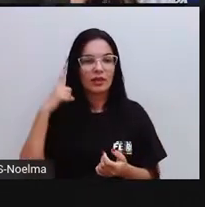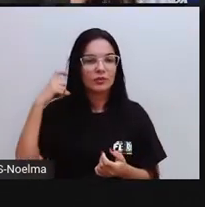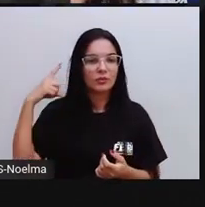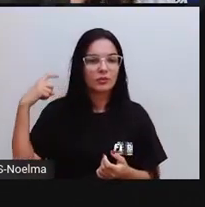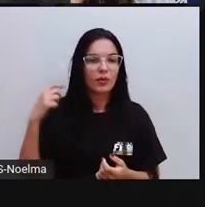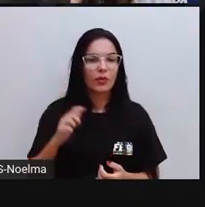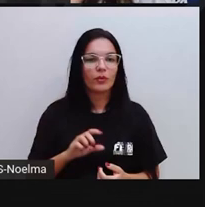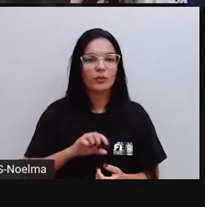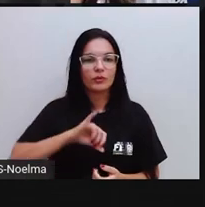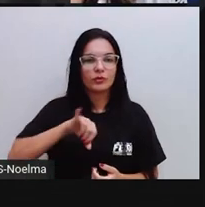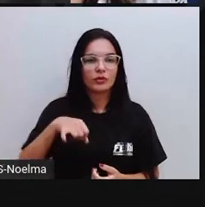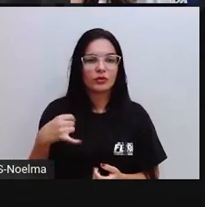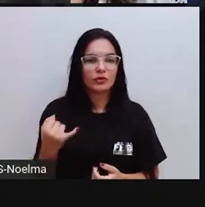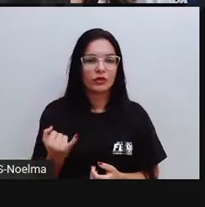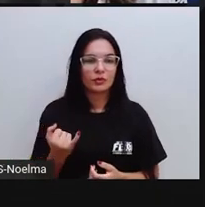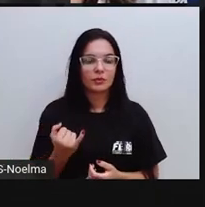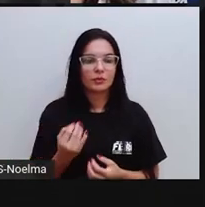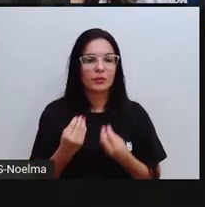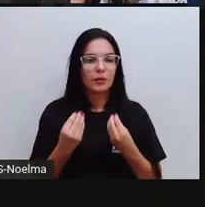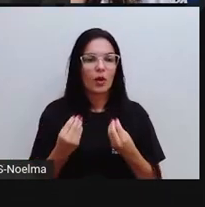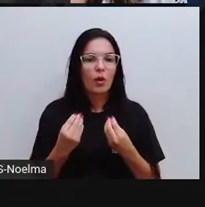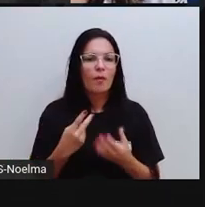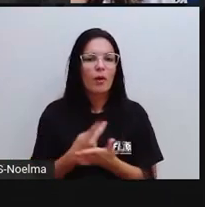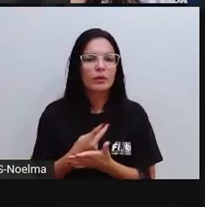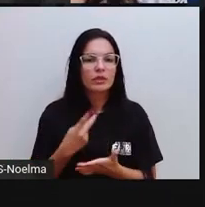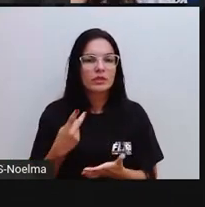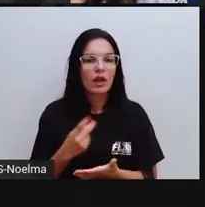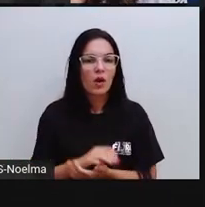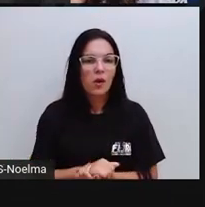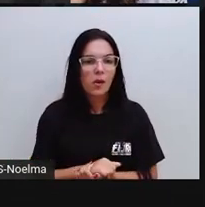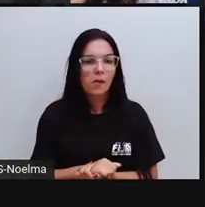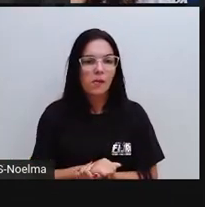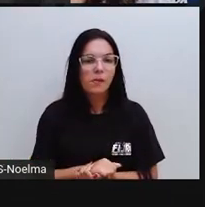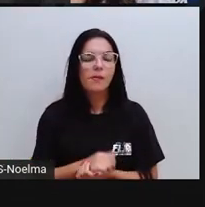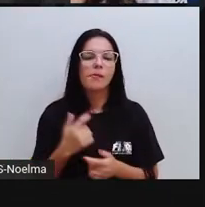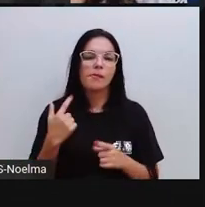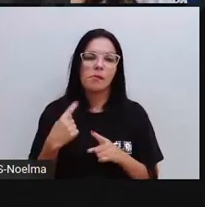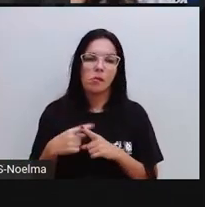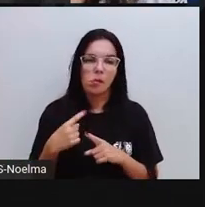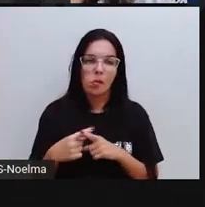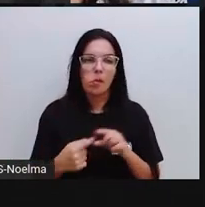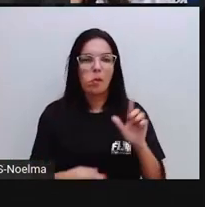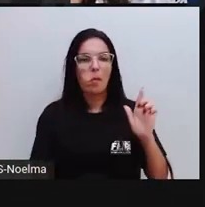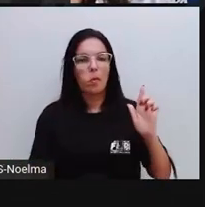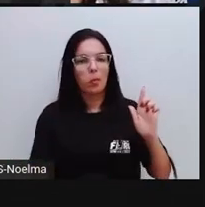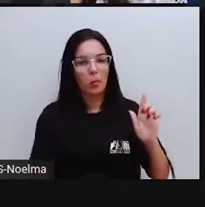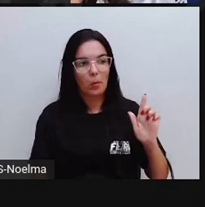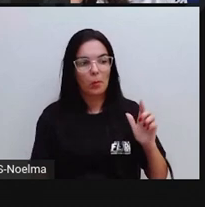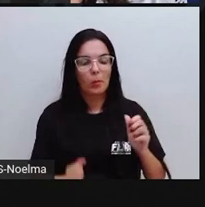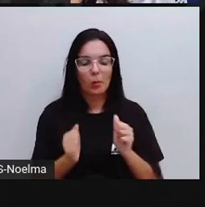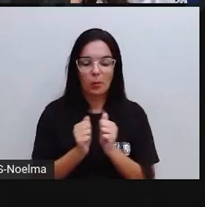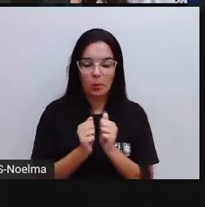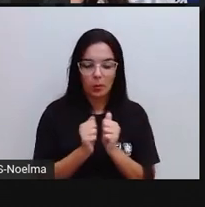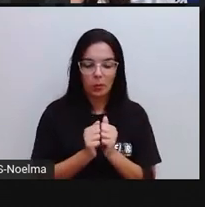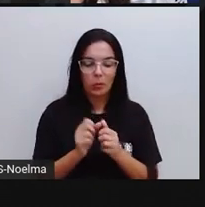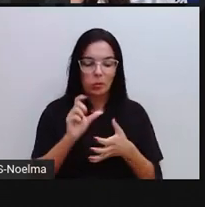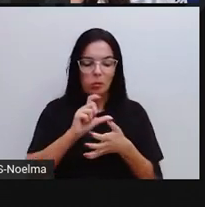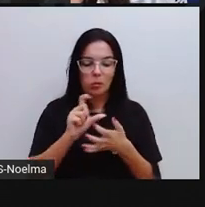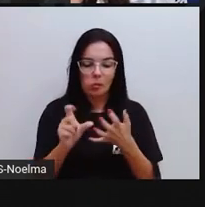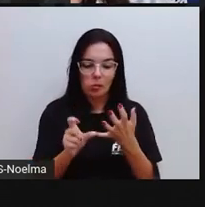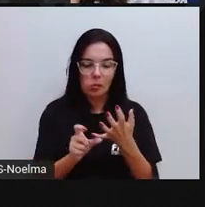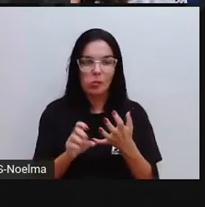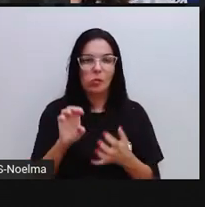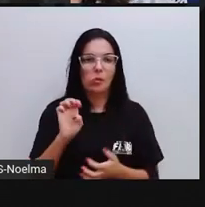gi, tá? Por que que isso aconteceu, pró? Porque a letra guê tá junto da vogal e,